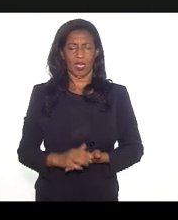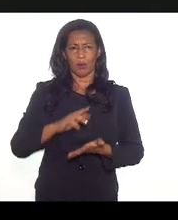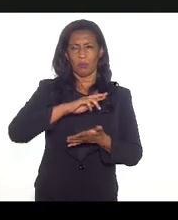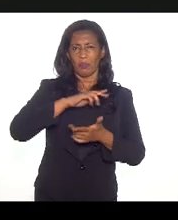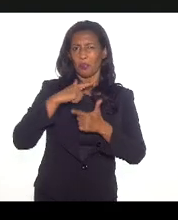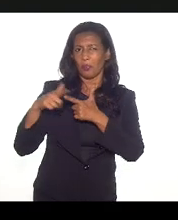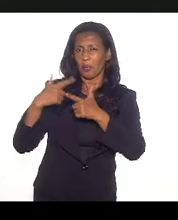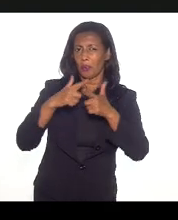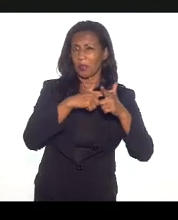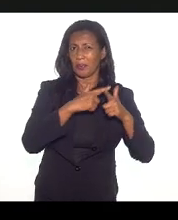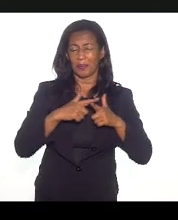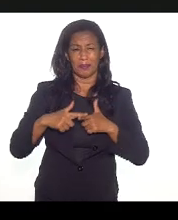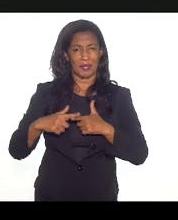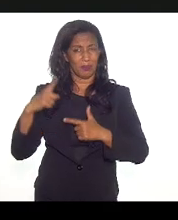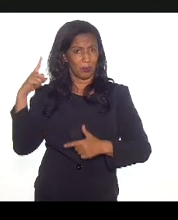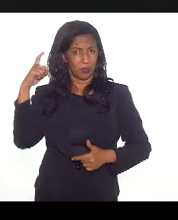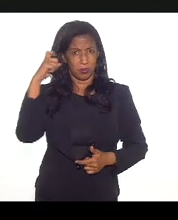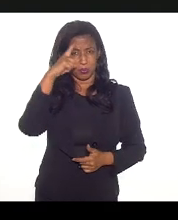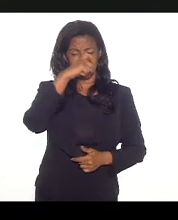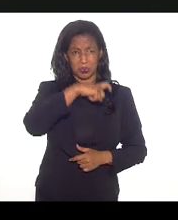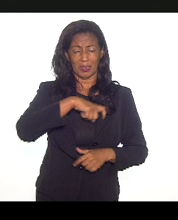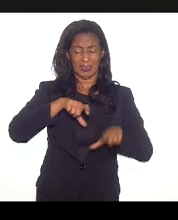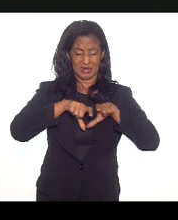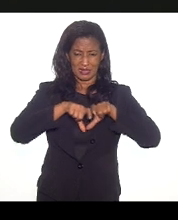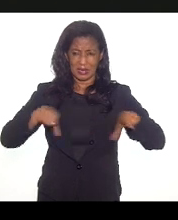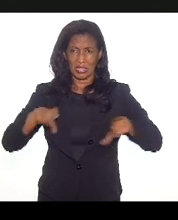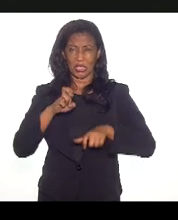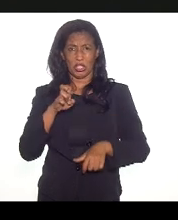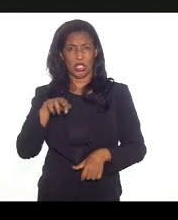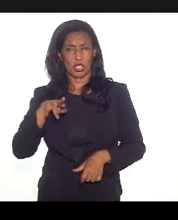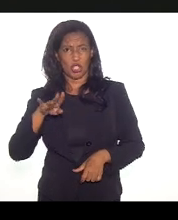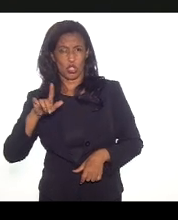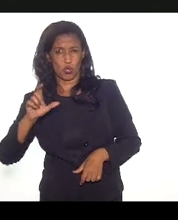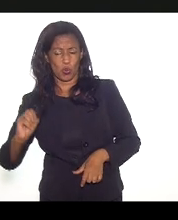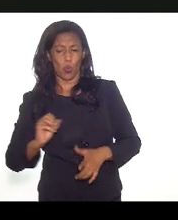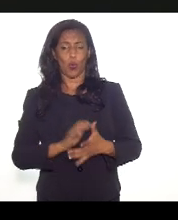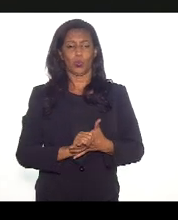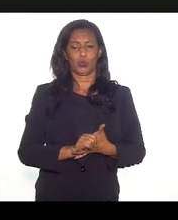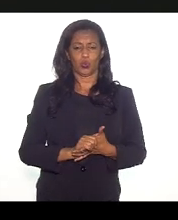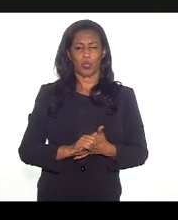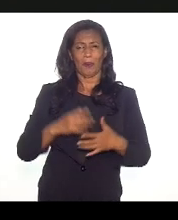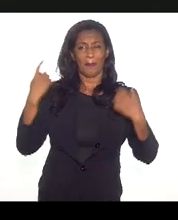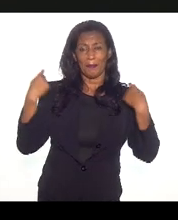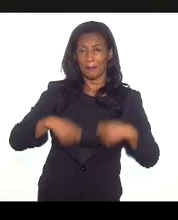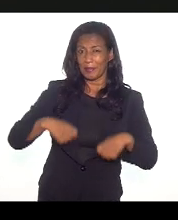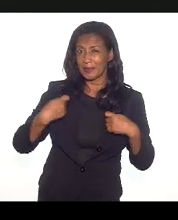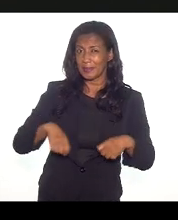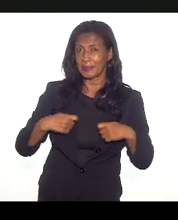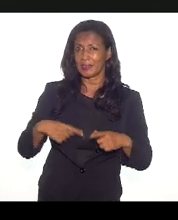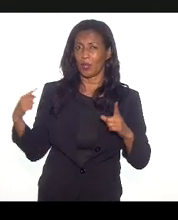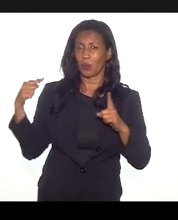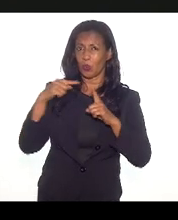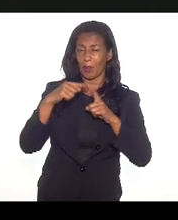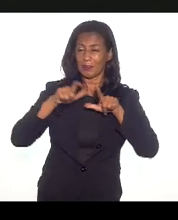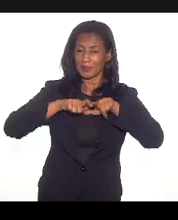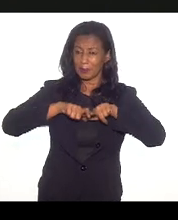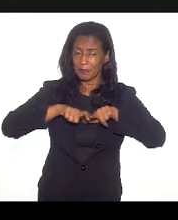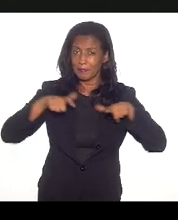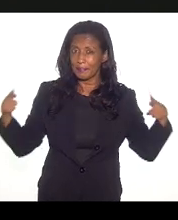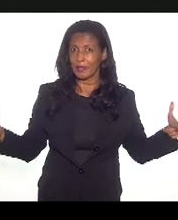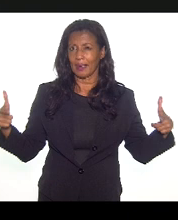Estado do Rio de Janeiro de infraestrutura, de esgoto, de água, então não precisamos de receita pública, precisamos ampliar